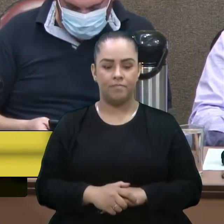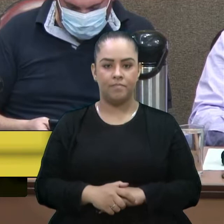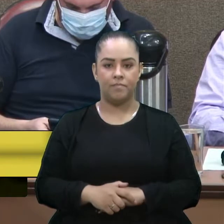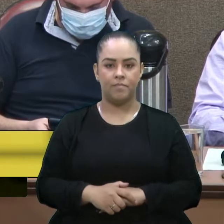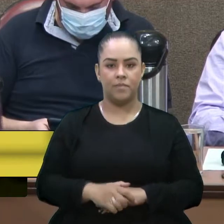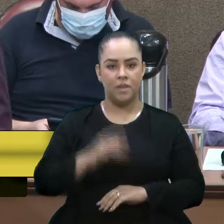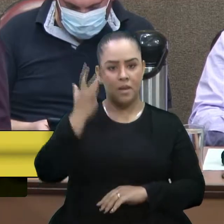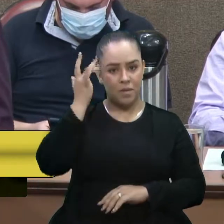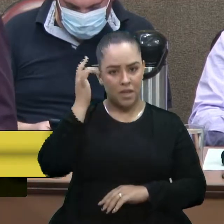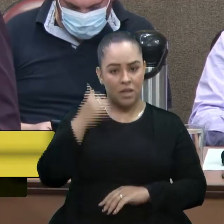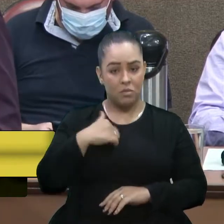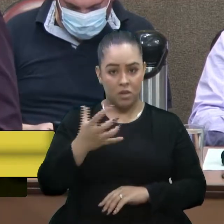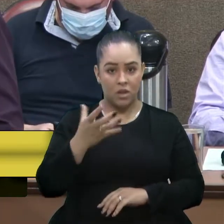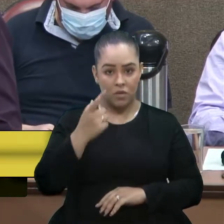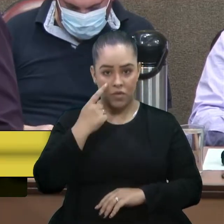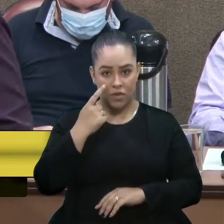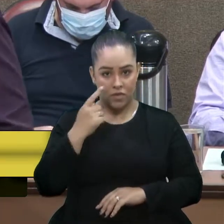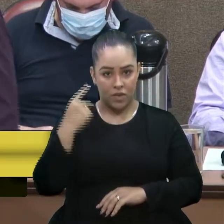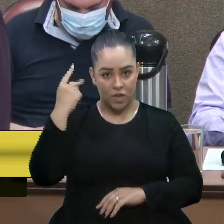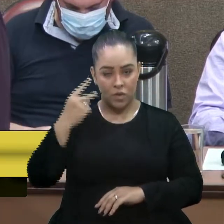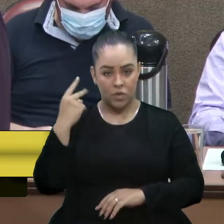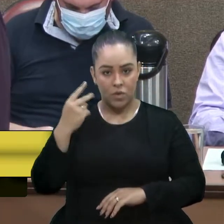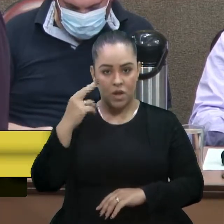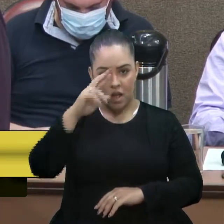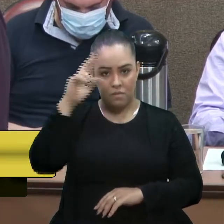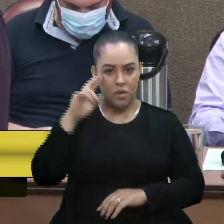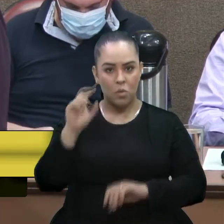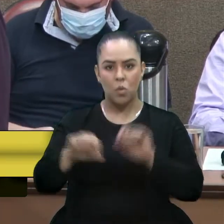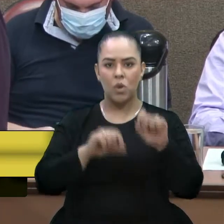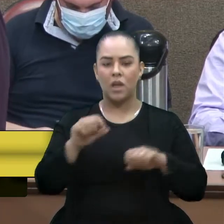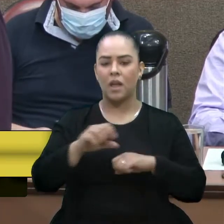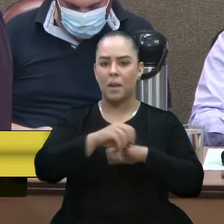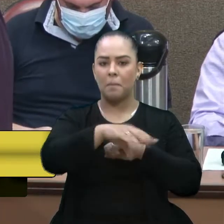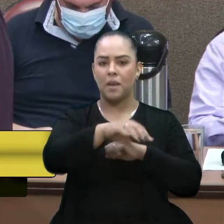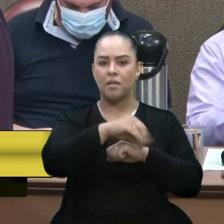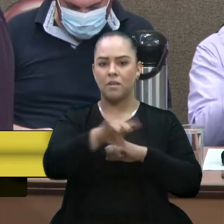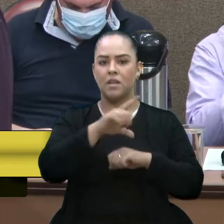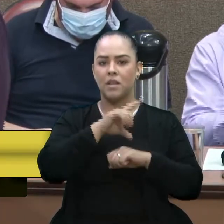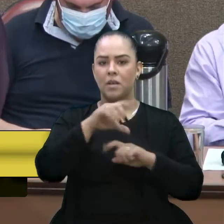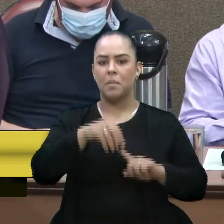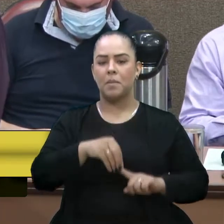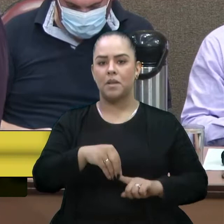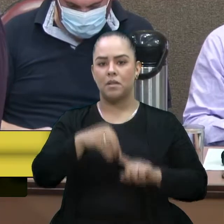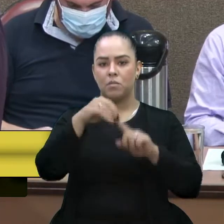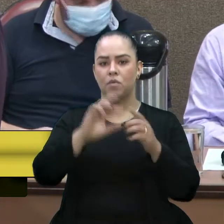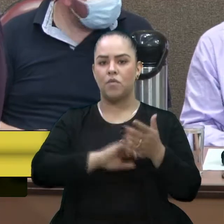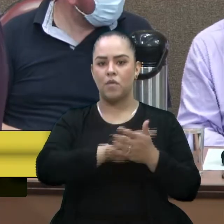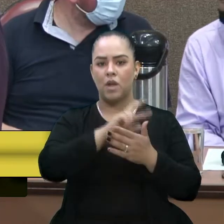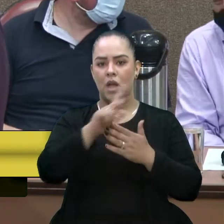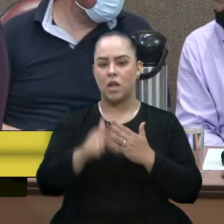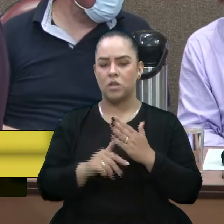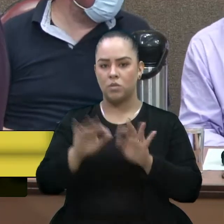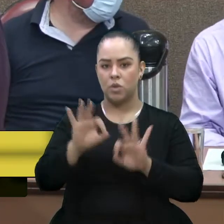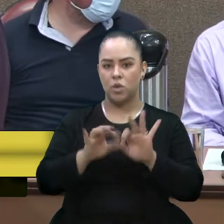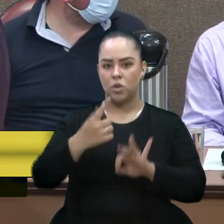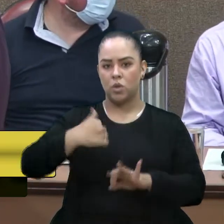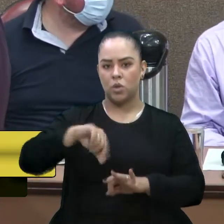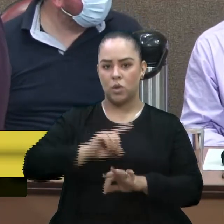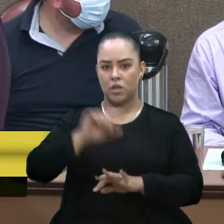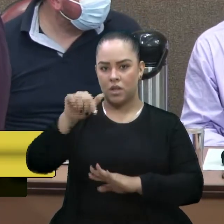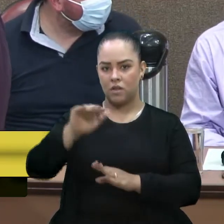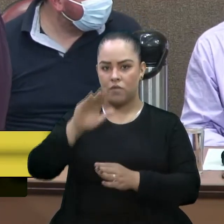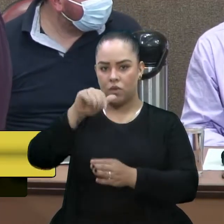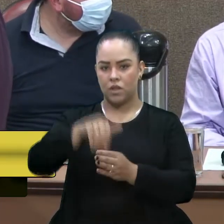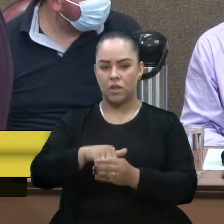Amanhã eu quero ver, vereador Rafael, o que a imprensa vai dar de destaque nos nossos vários projetos que estamos aqui hoje votando,